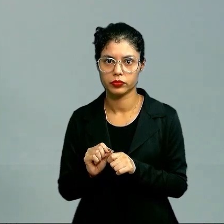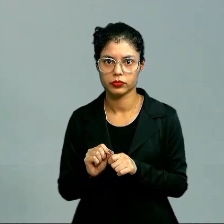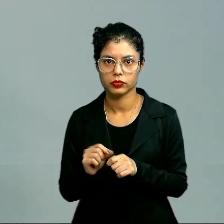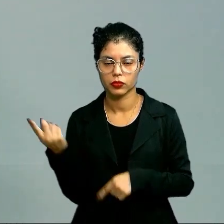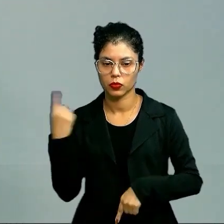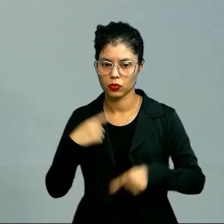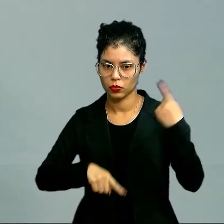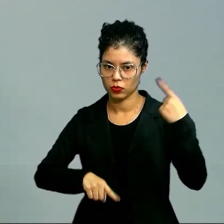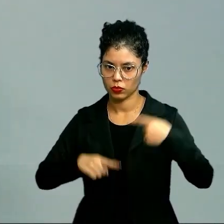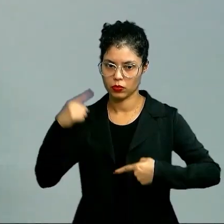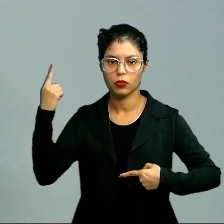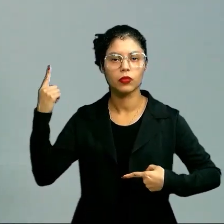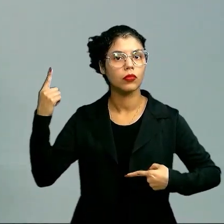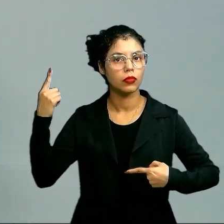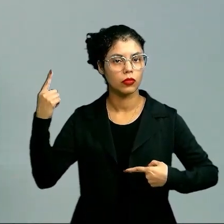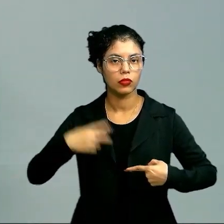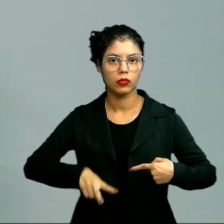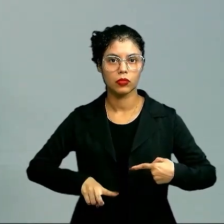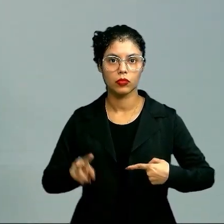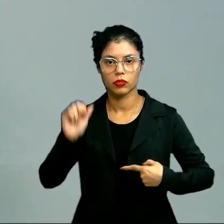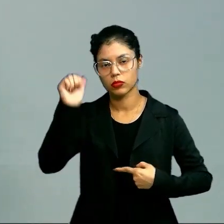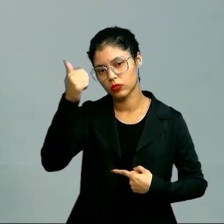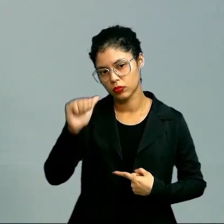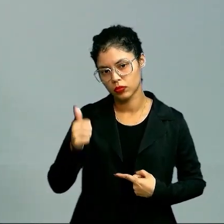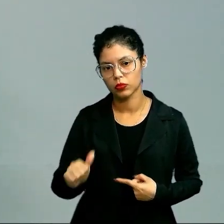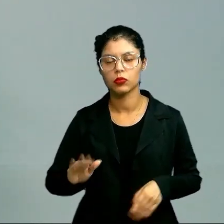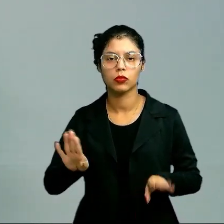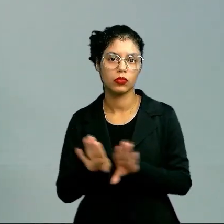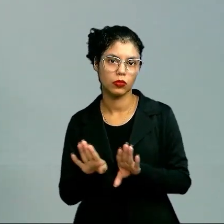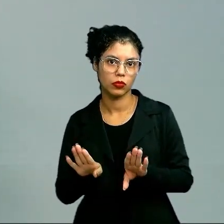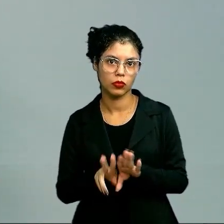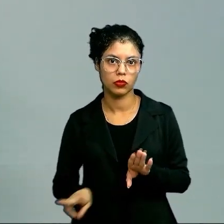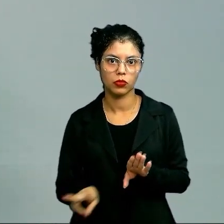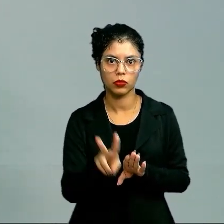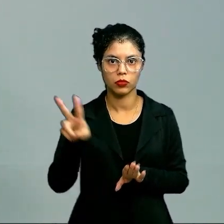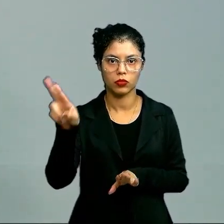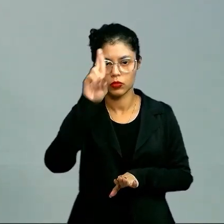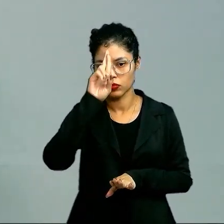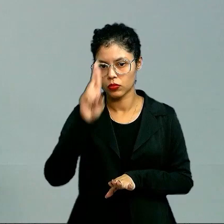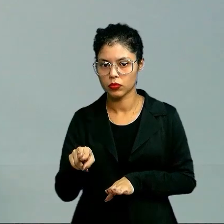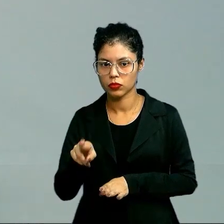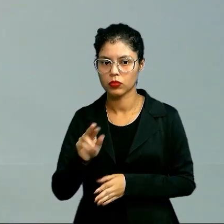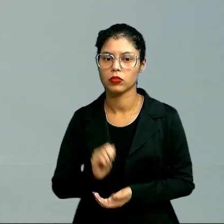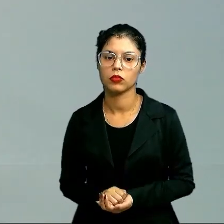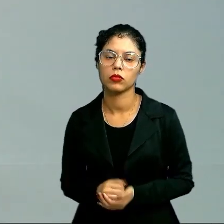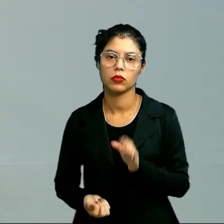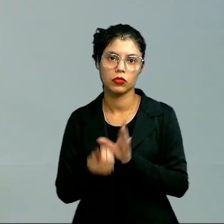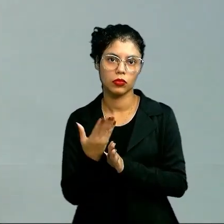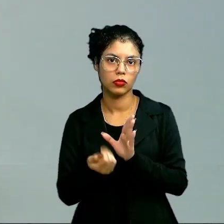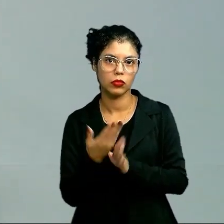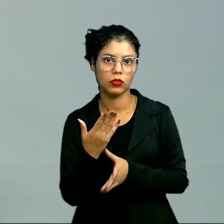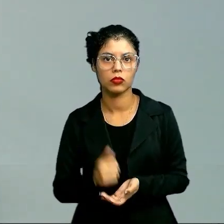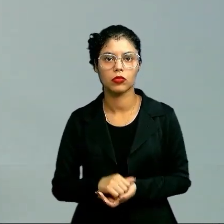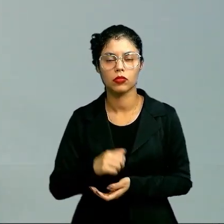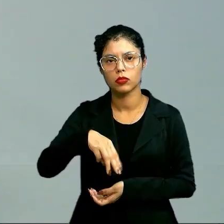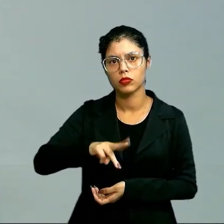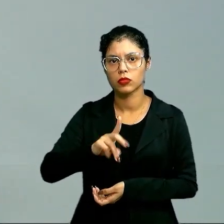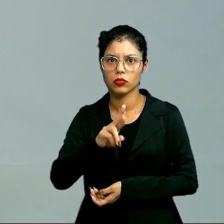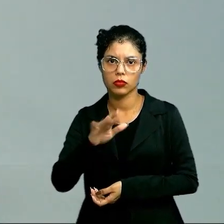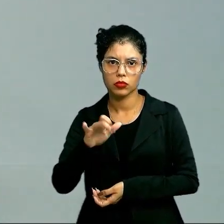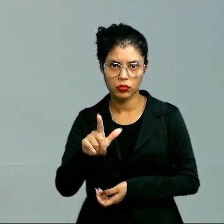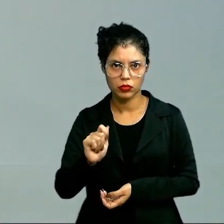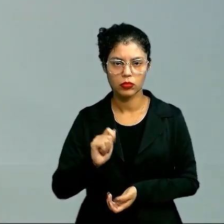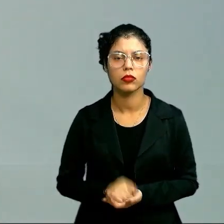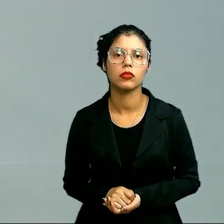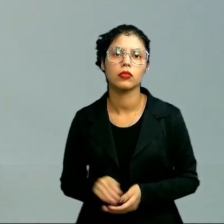superação desses valores tradicionais, baseados na razão, para produzir uma moral que ele não